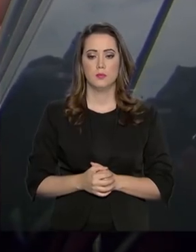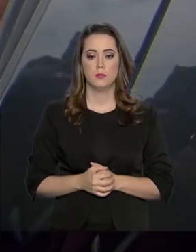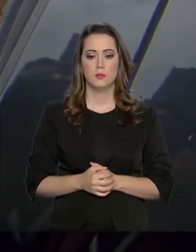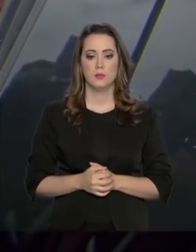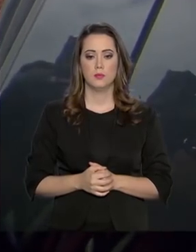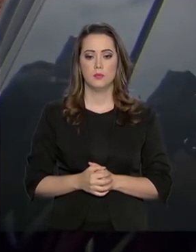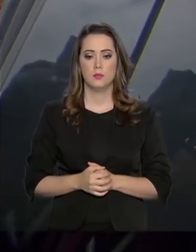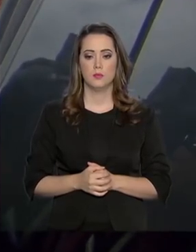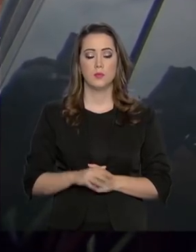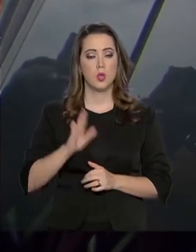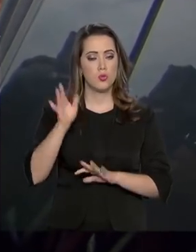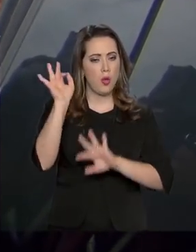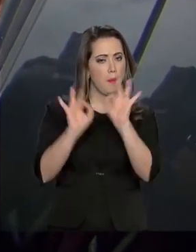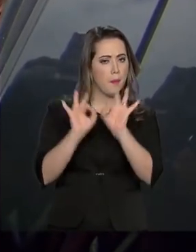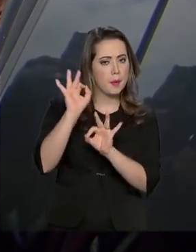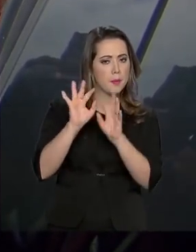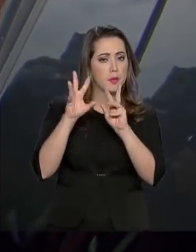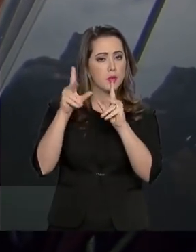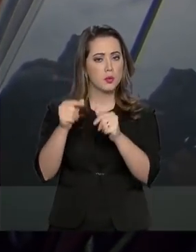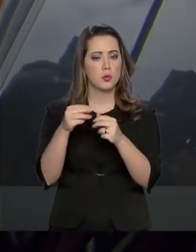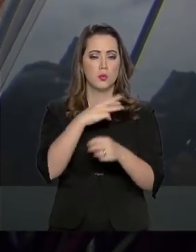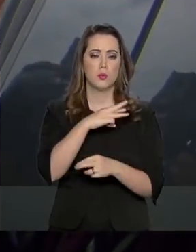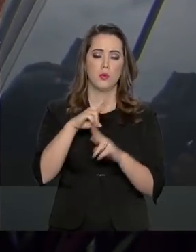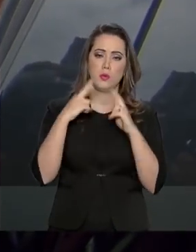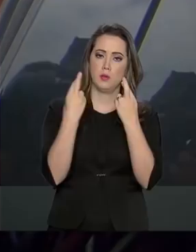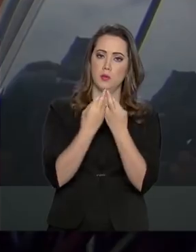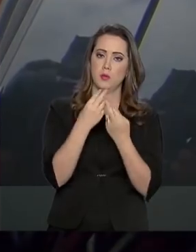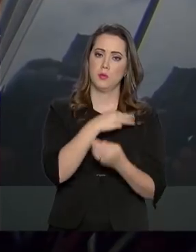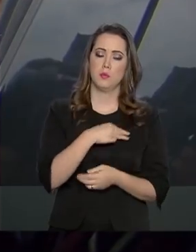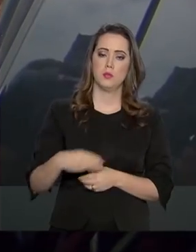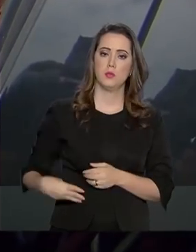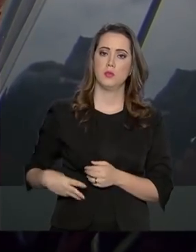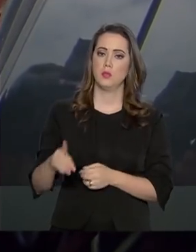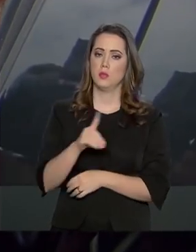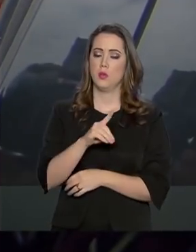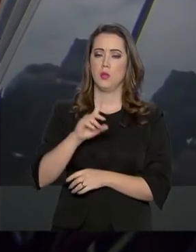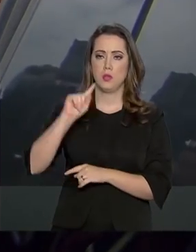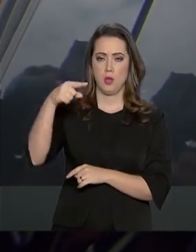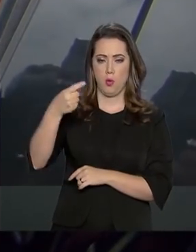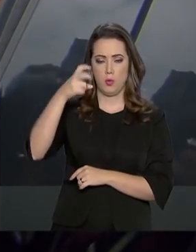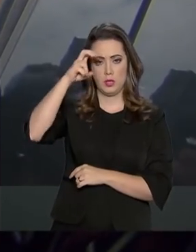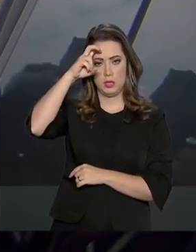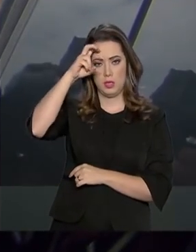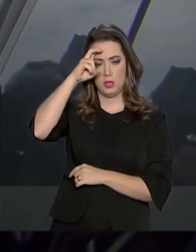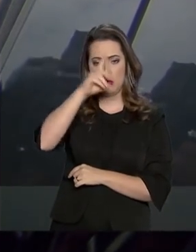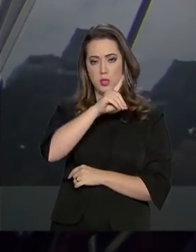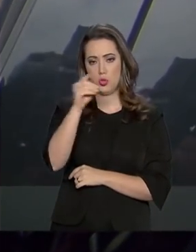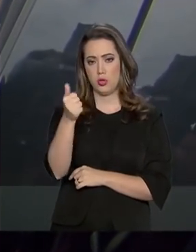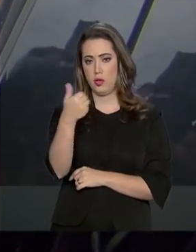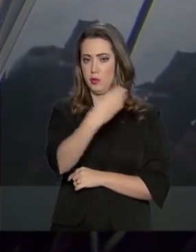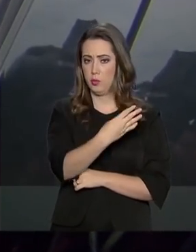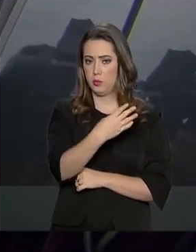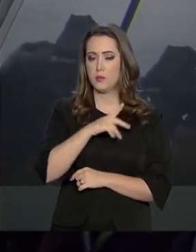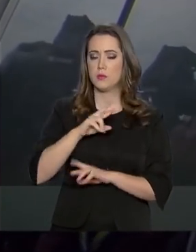Então já ficou ajustado a reunião ministerial, vai acontecer na próxima quinta-feira, dia 14,